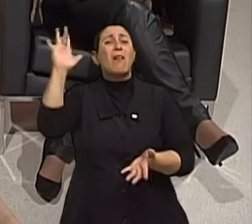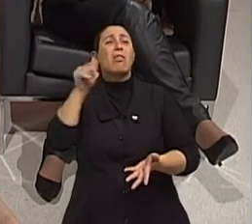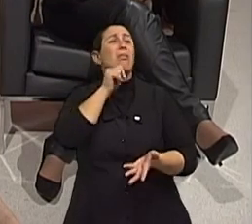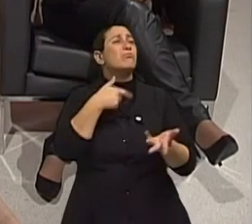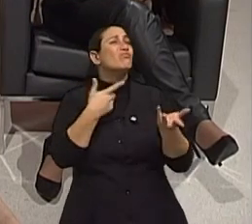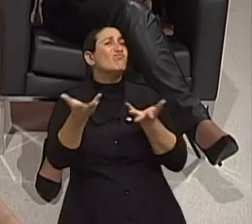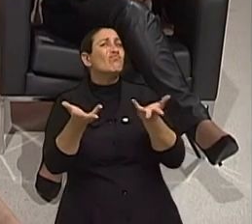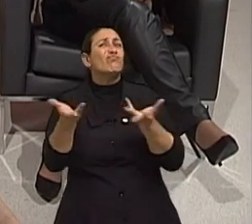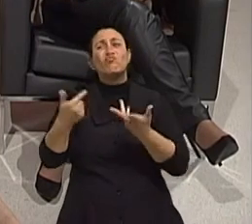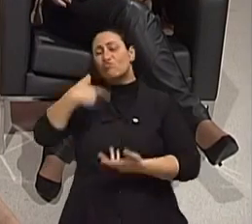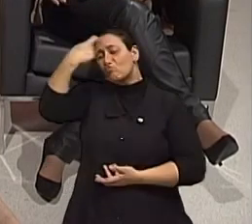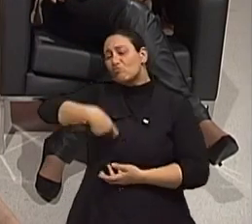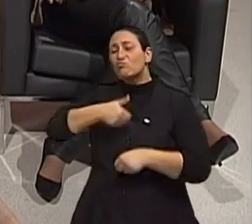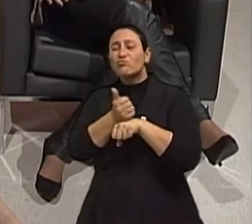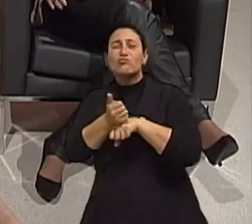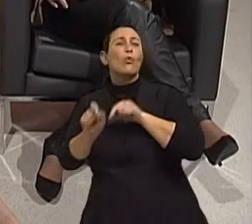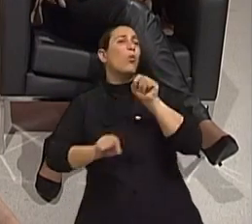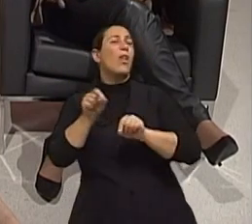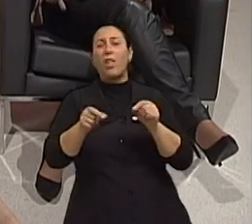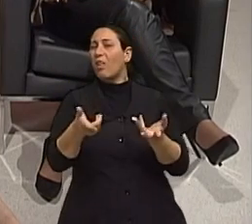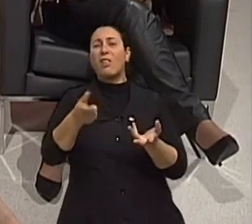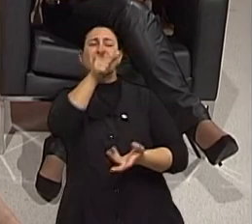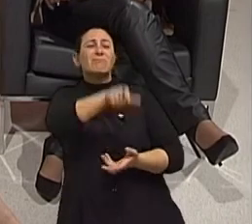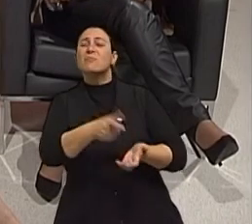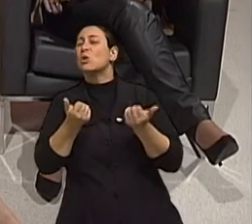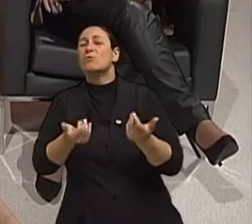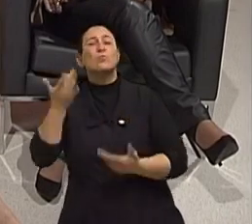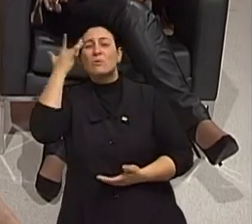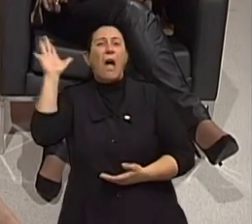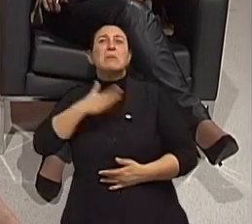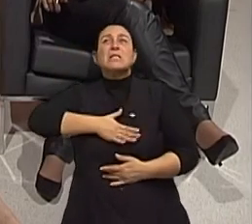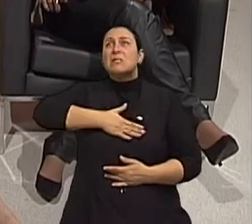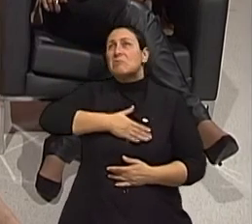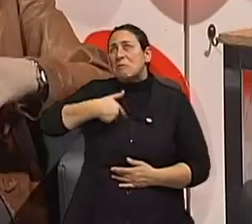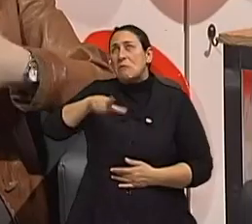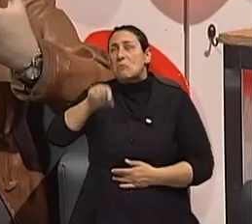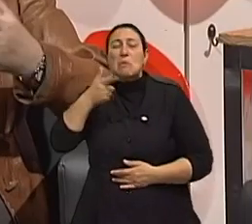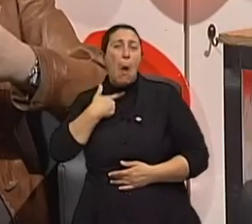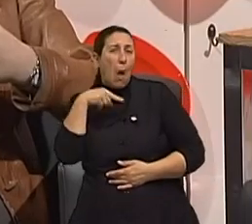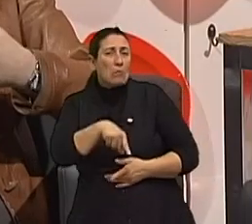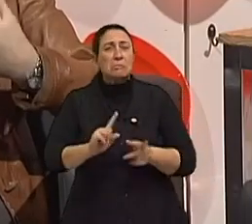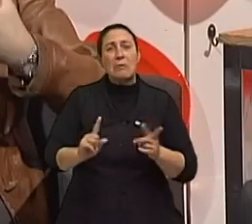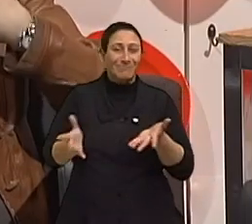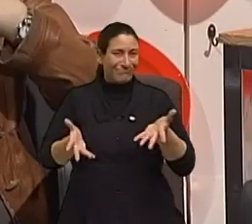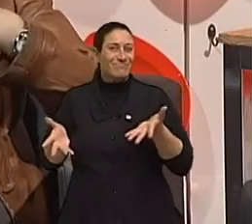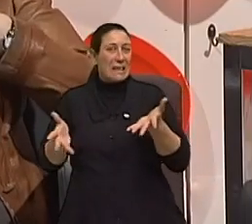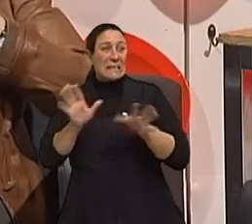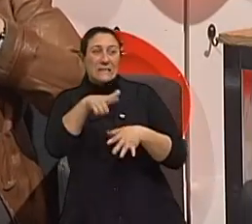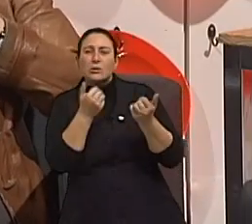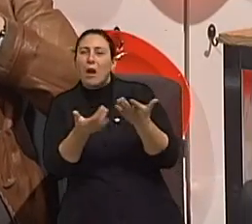se tem a ver consigo ou não, se vai se sentir satisfeito ou não com aquela escolha. Então, tem todo um processo ainda